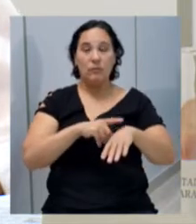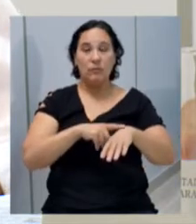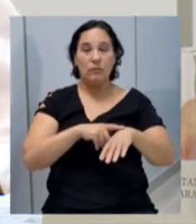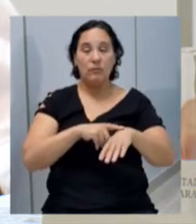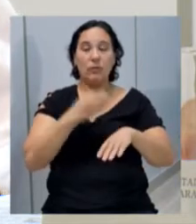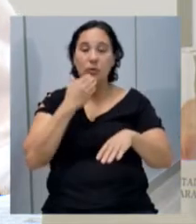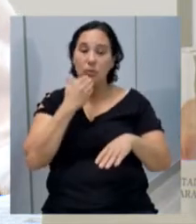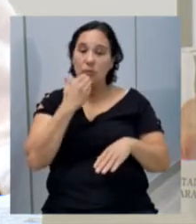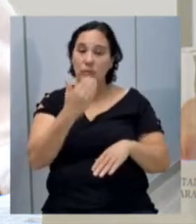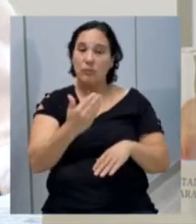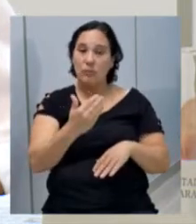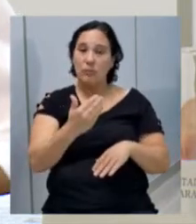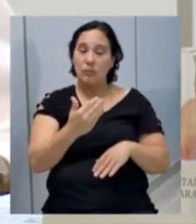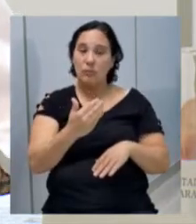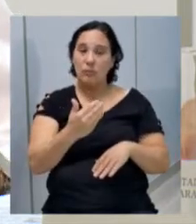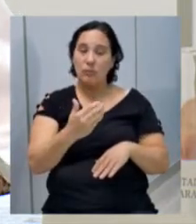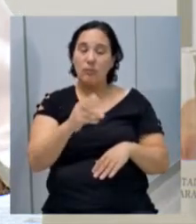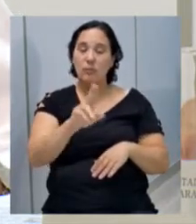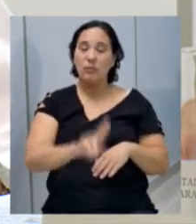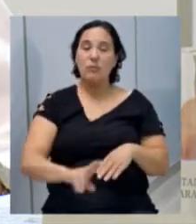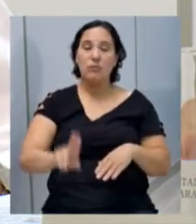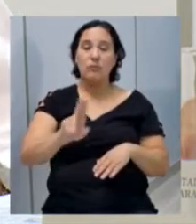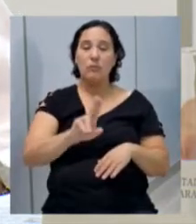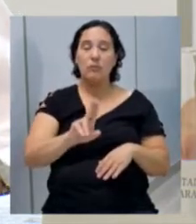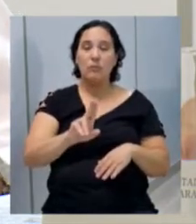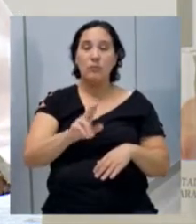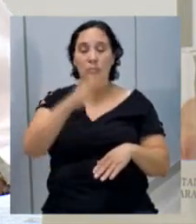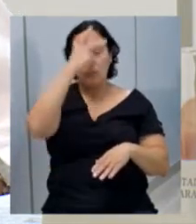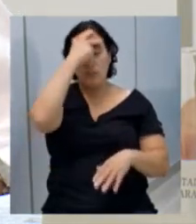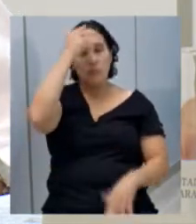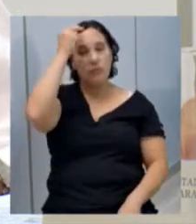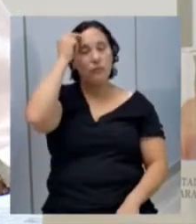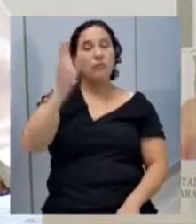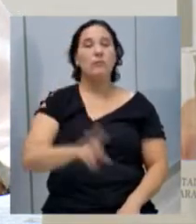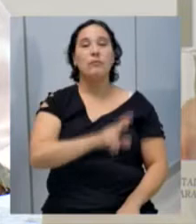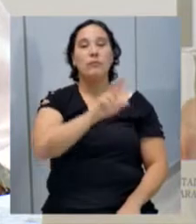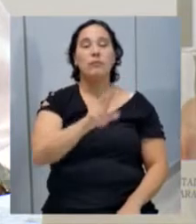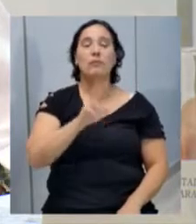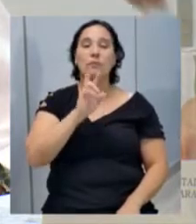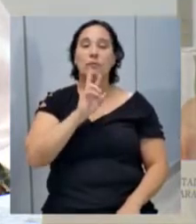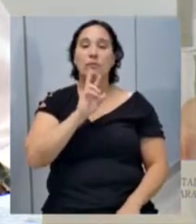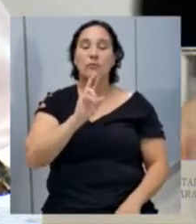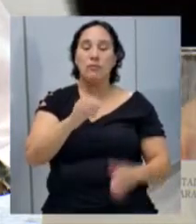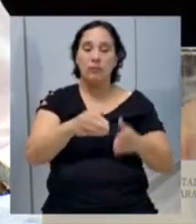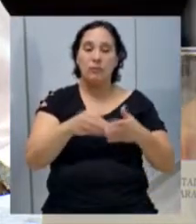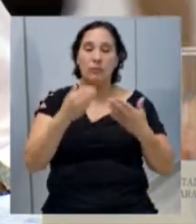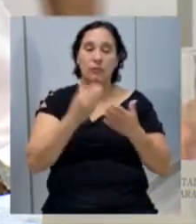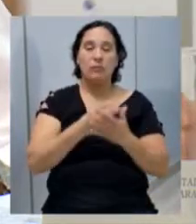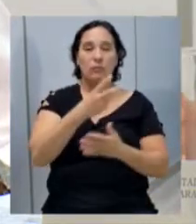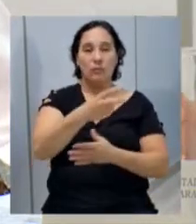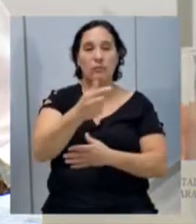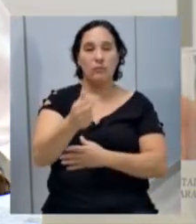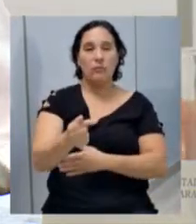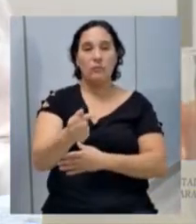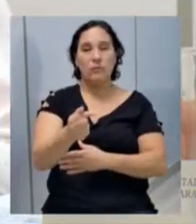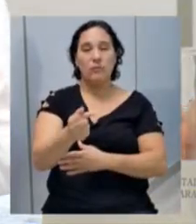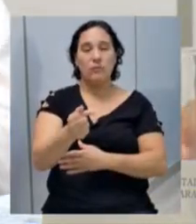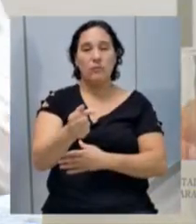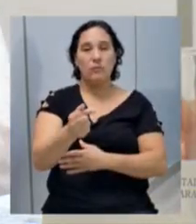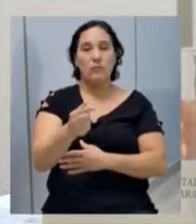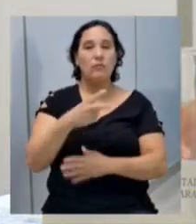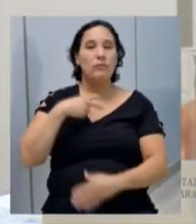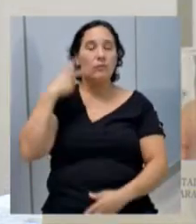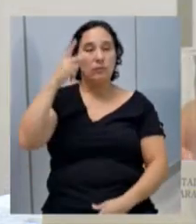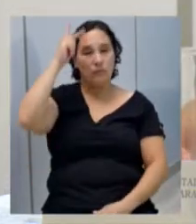nenhuma solicitação por parte dos usuários. Da Prefeitura Municipal de Xancherê, respondendo ao requerimento número 27 de 2018,